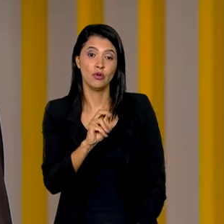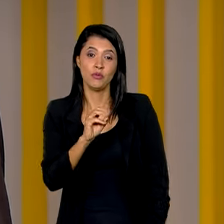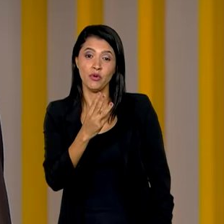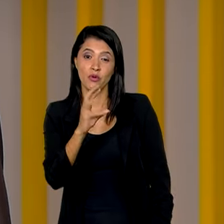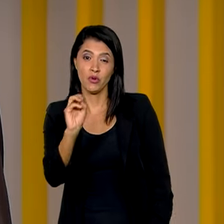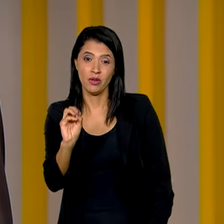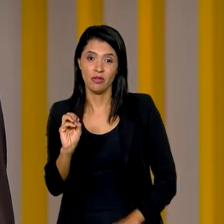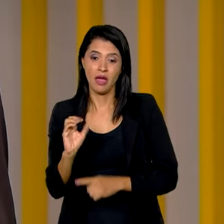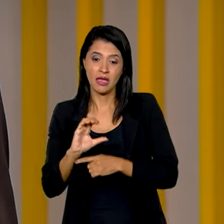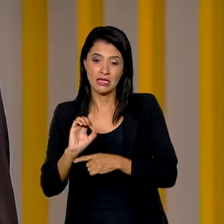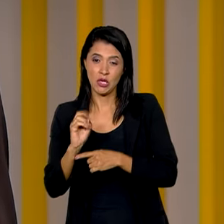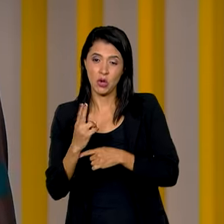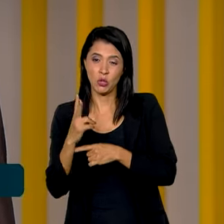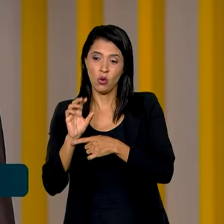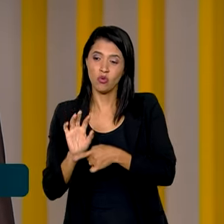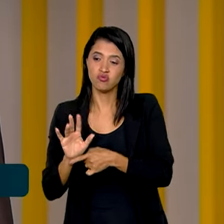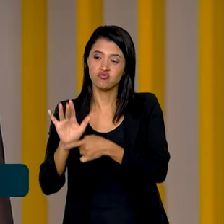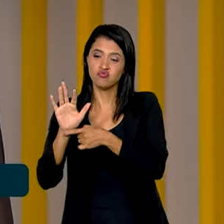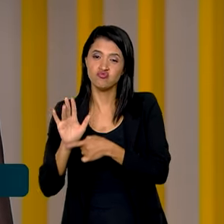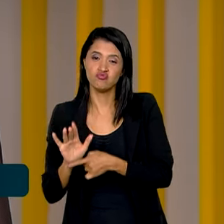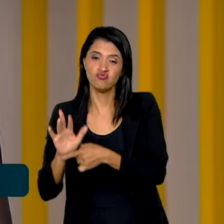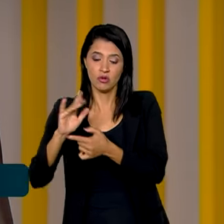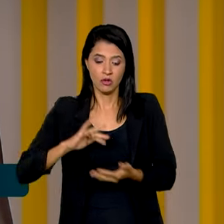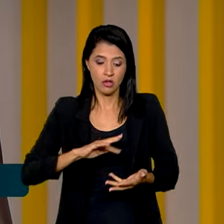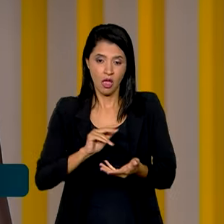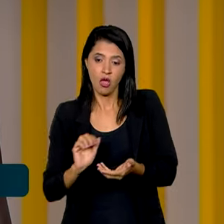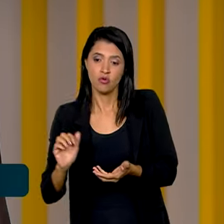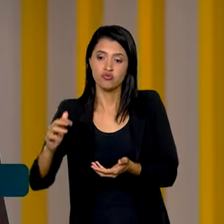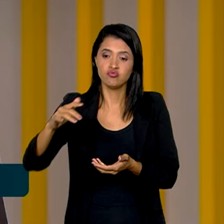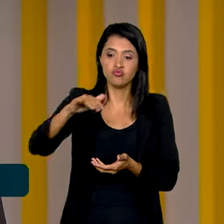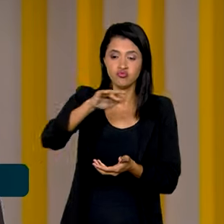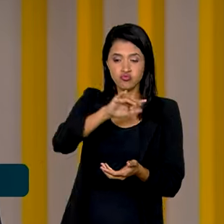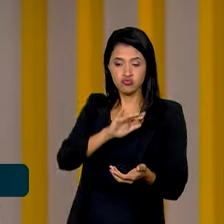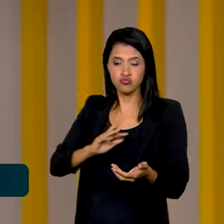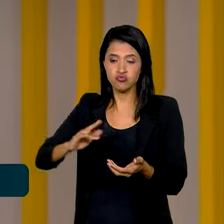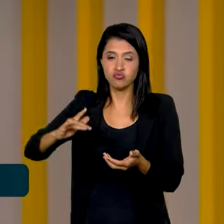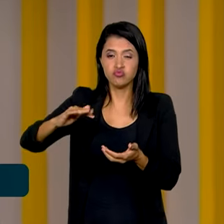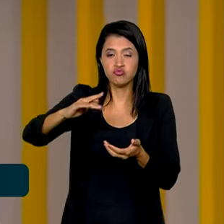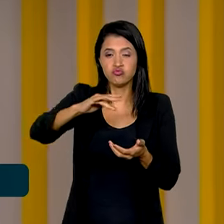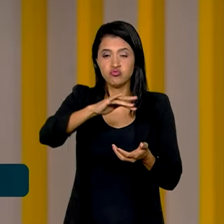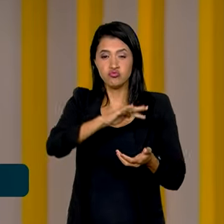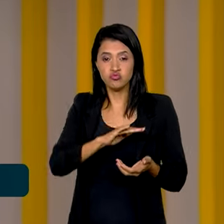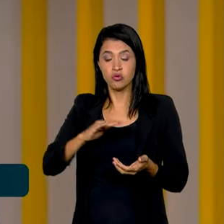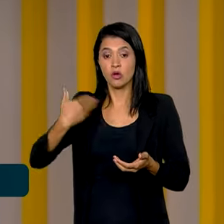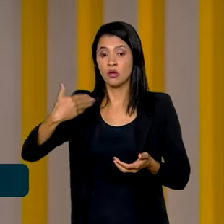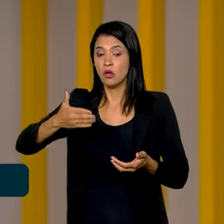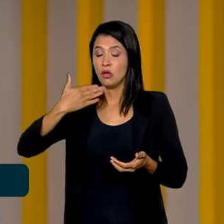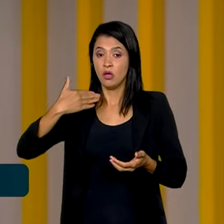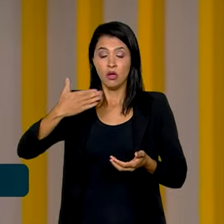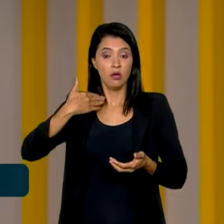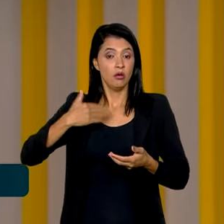gases concentram a radiação solar na superfície da Terra, aumentando assim as temperaturas do planeta. tchau. Tchau,